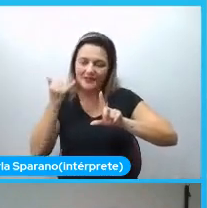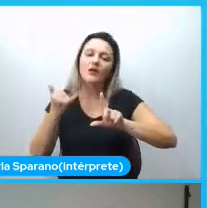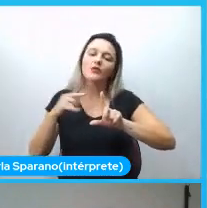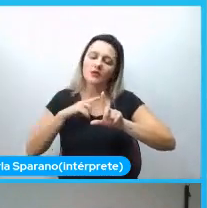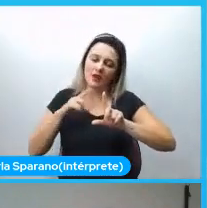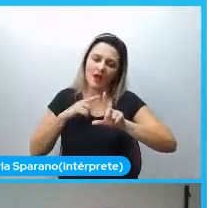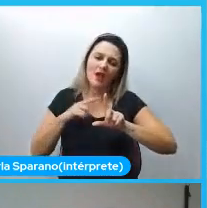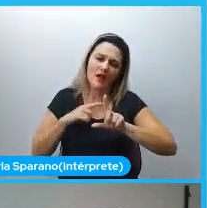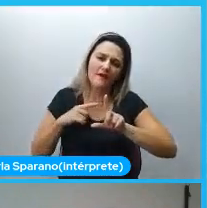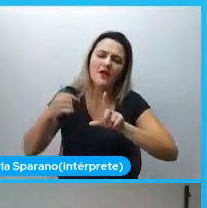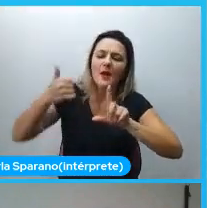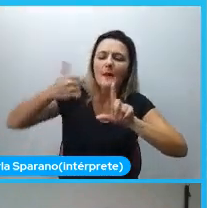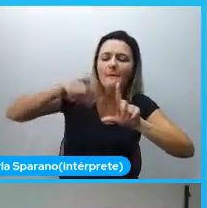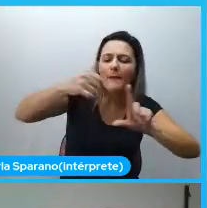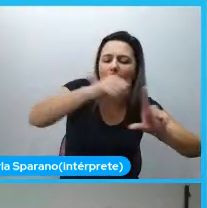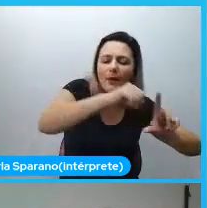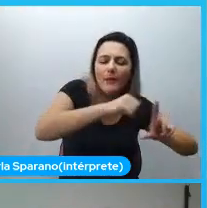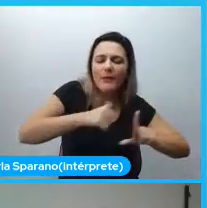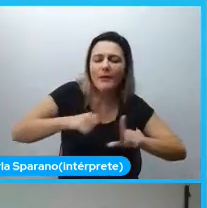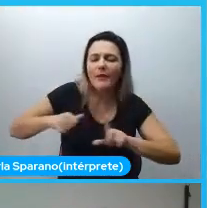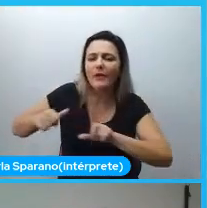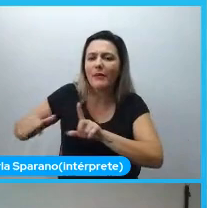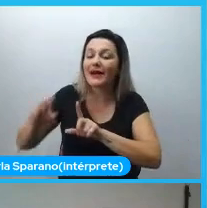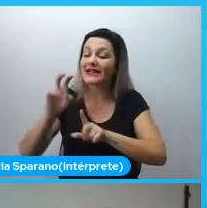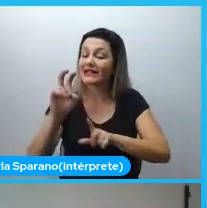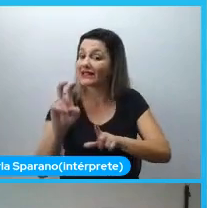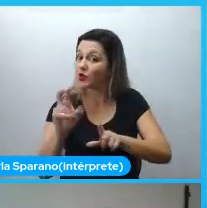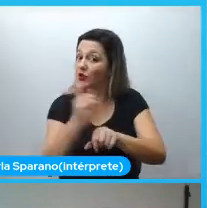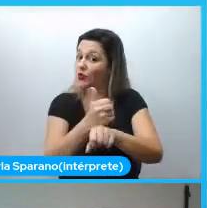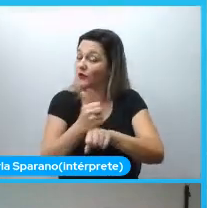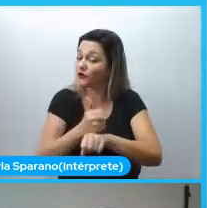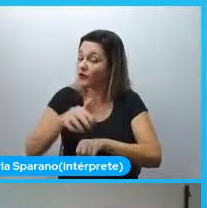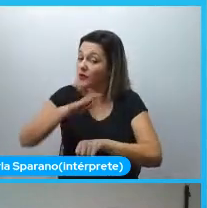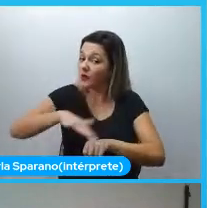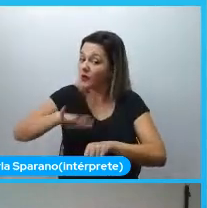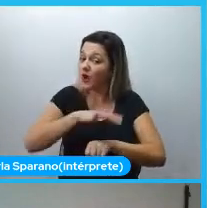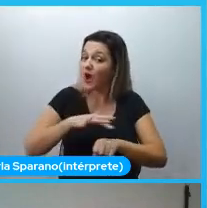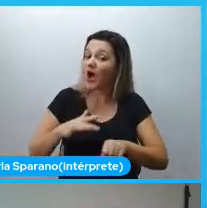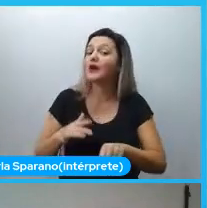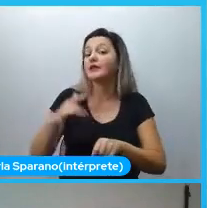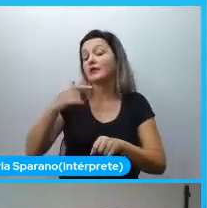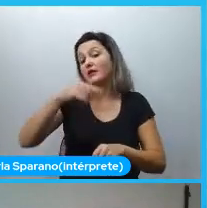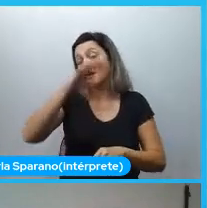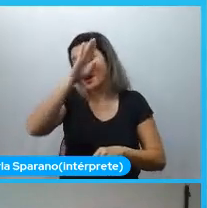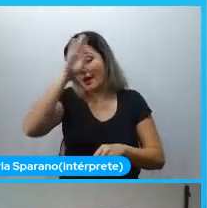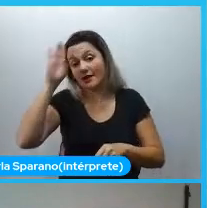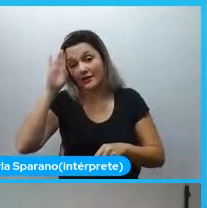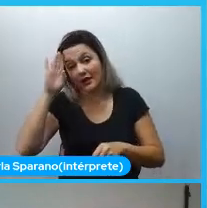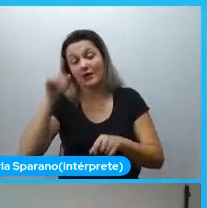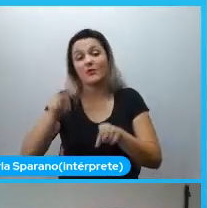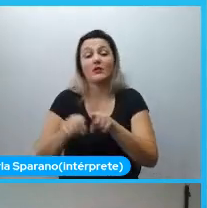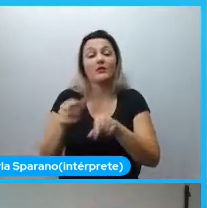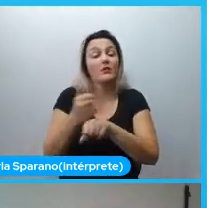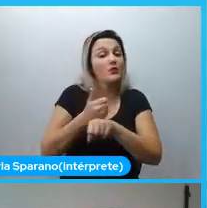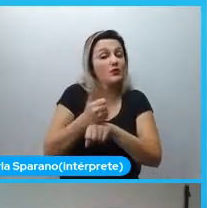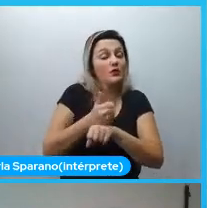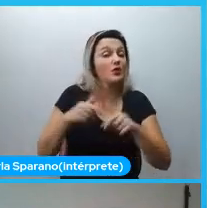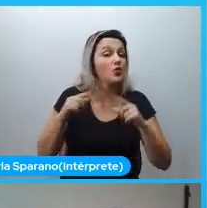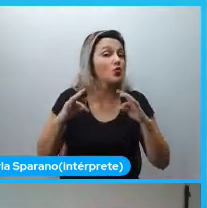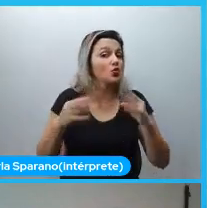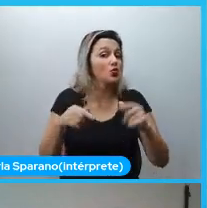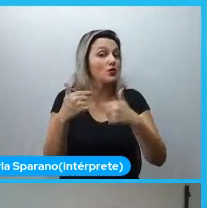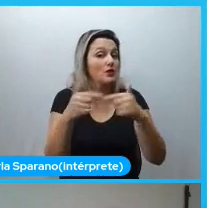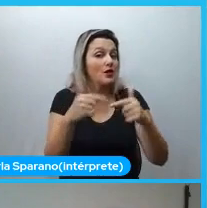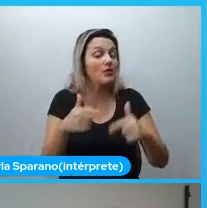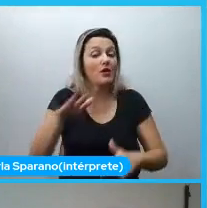da área acadêmica e da área profissional que todos trabalhavam com idosos e adultos. E a gente